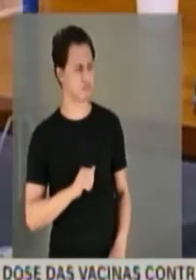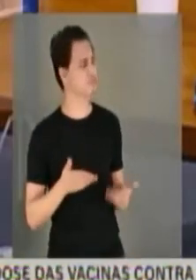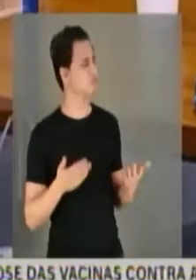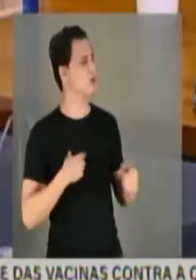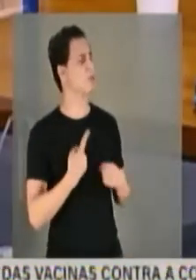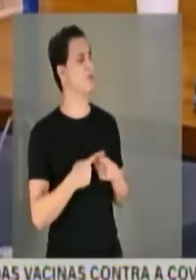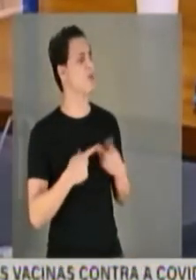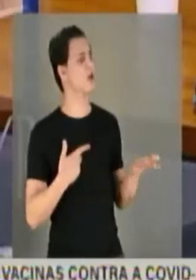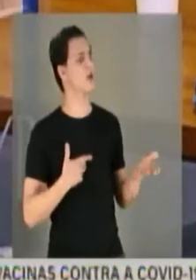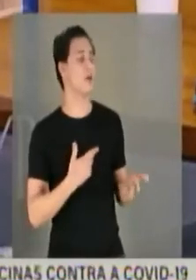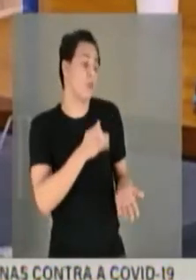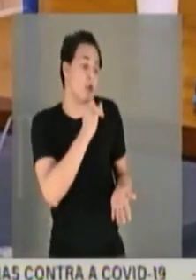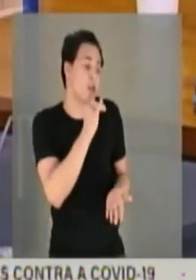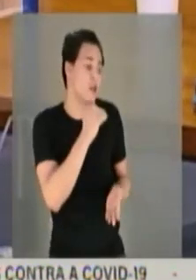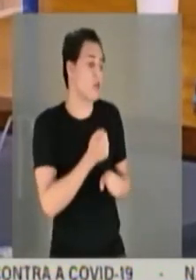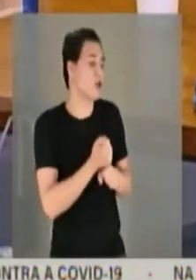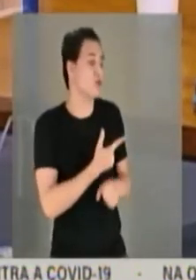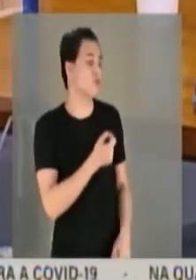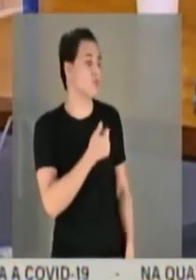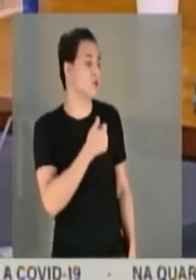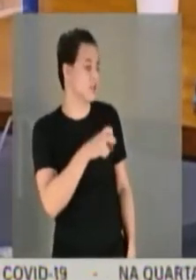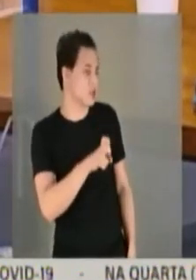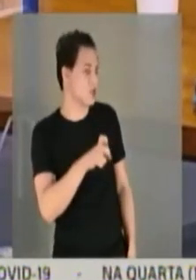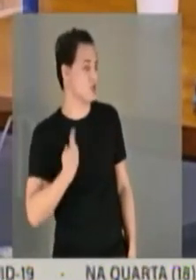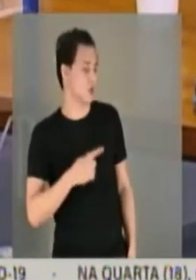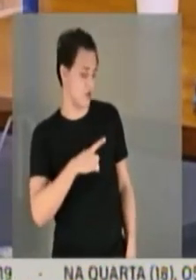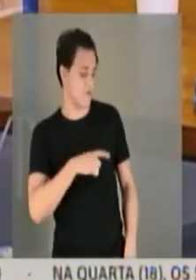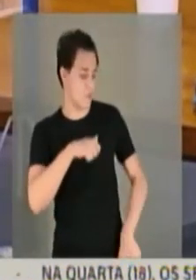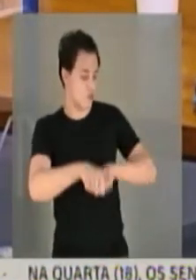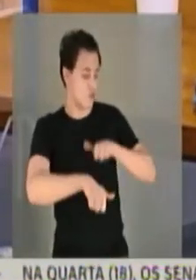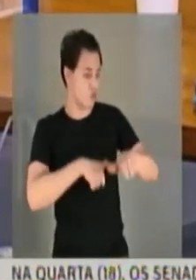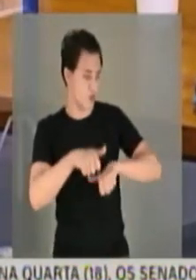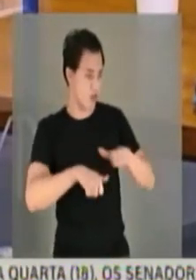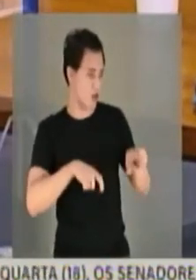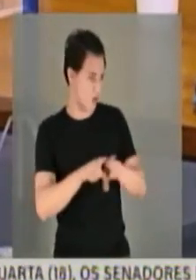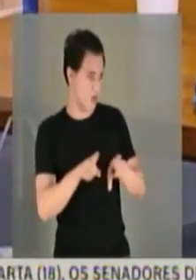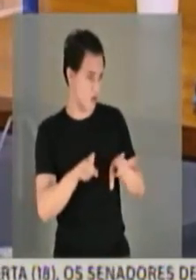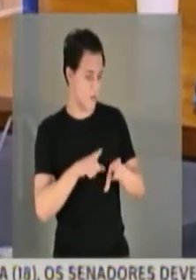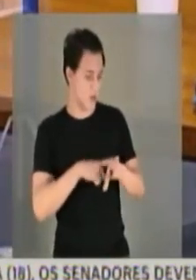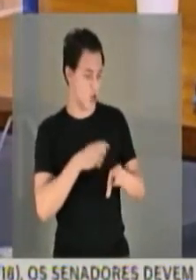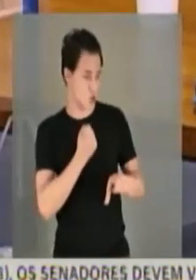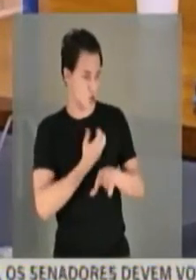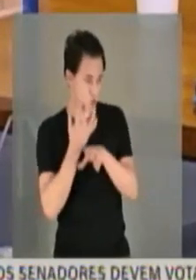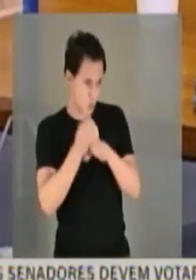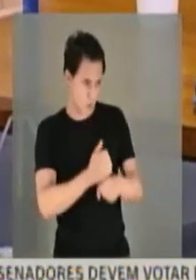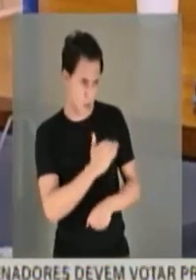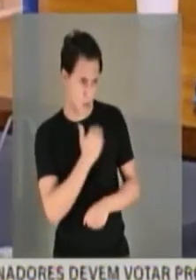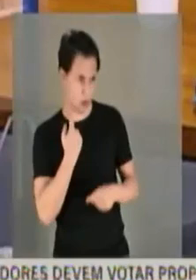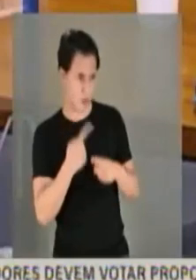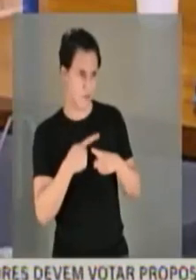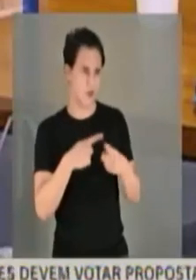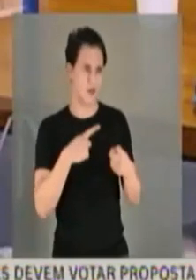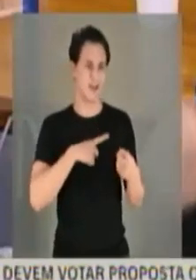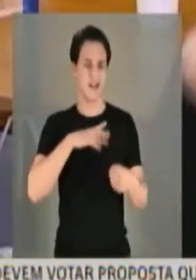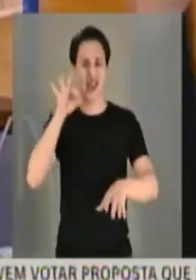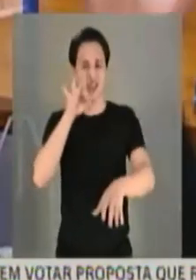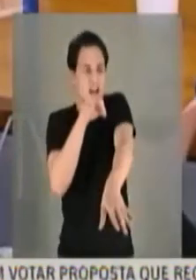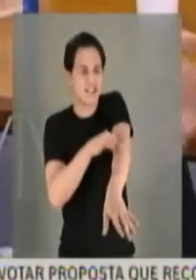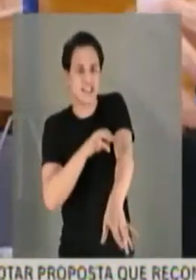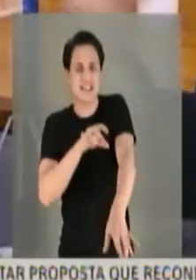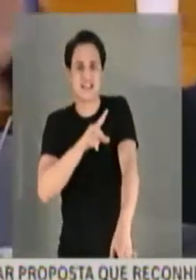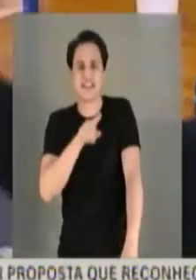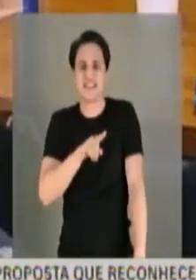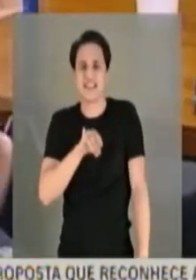2015, nós tivemos também uma variação muito grande de mortos, porque zika, chikungunya, dengue, alguma